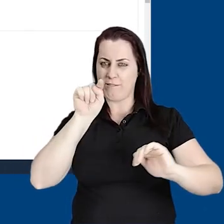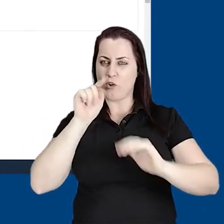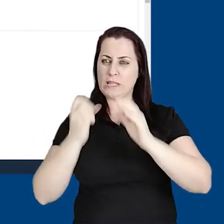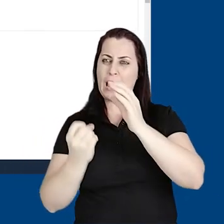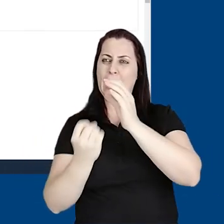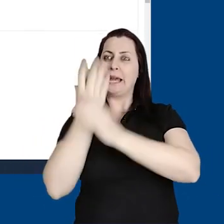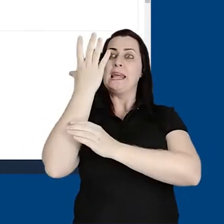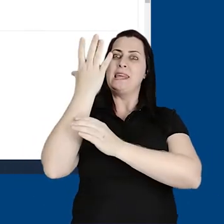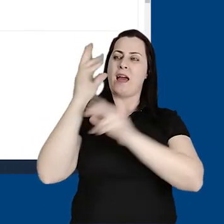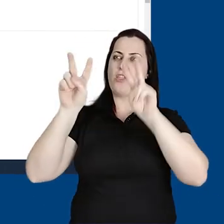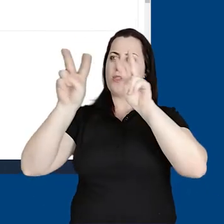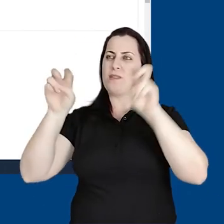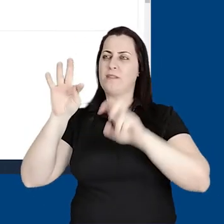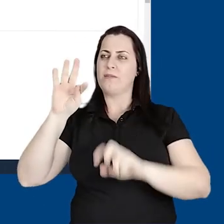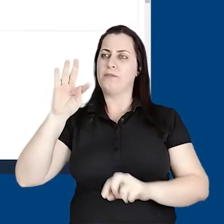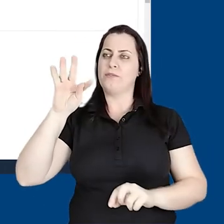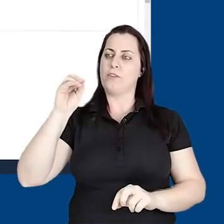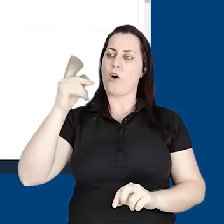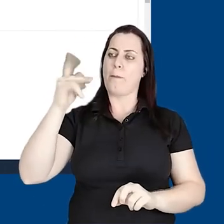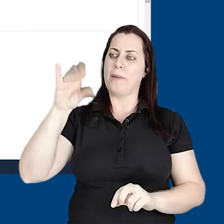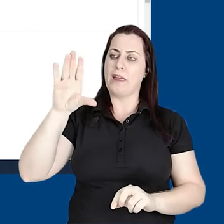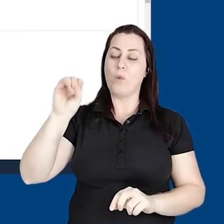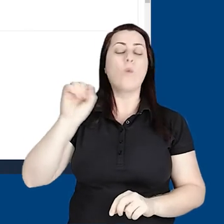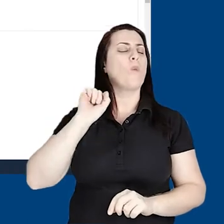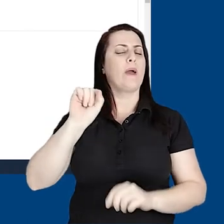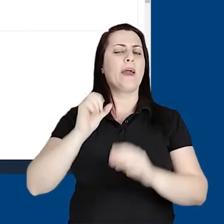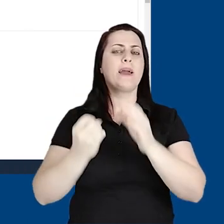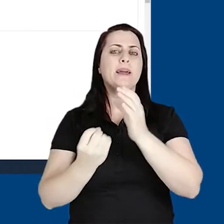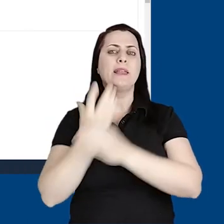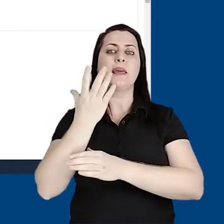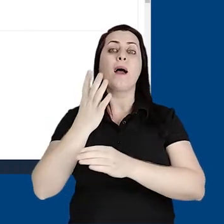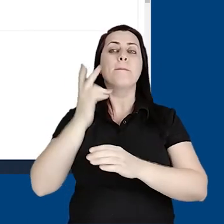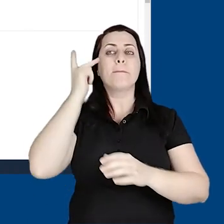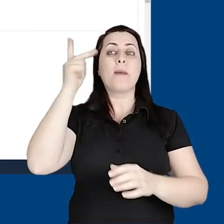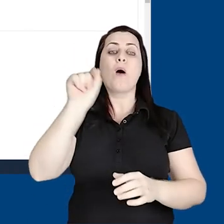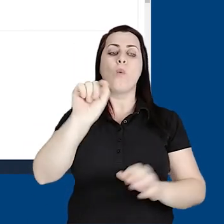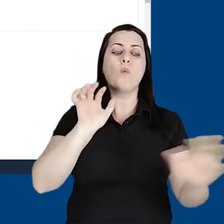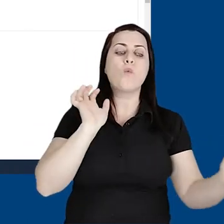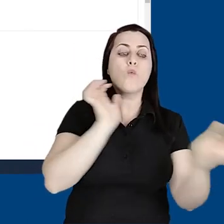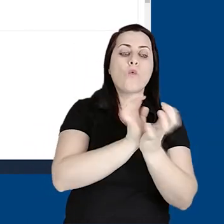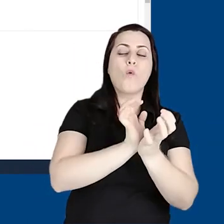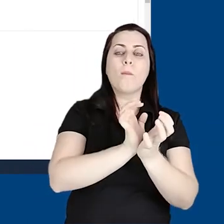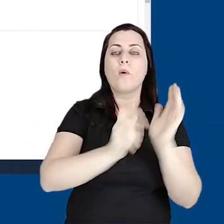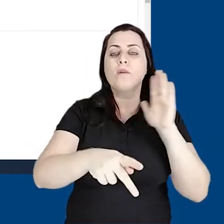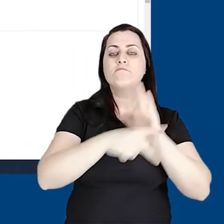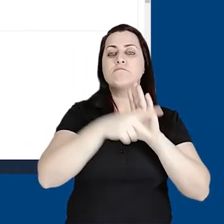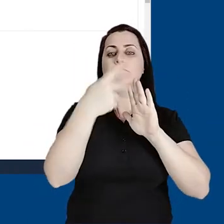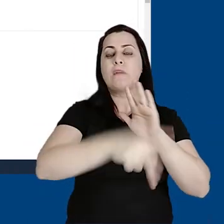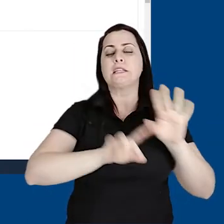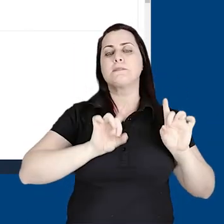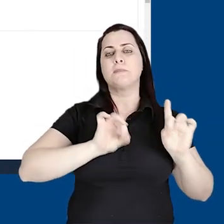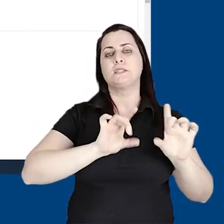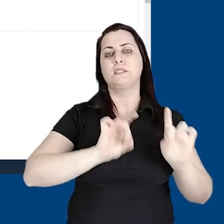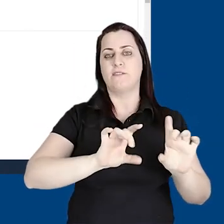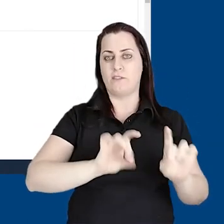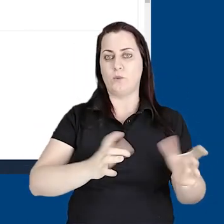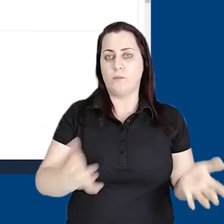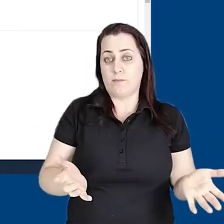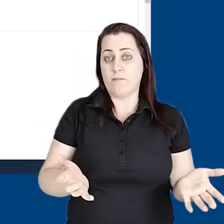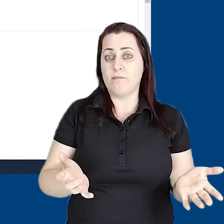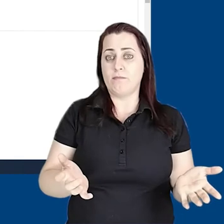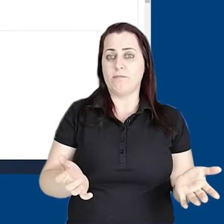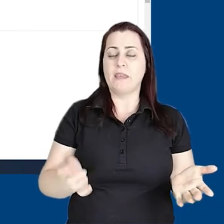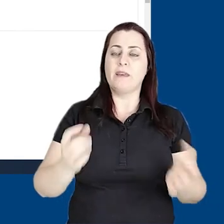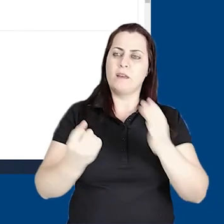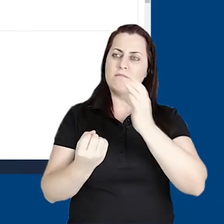é a de que, quando você cria um tópico, este tópico é criado para um grupo em especial.